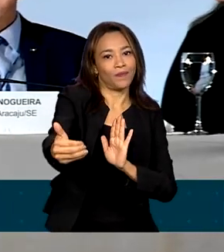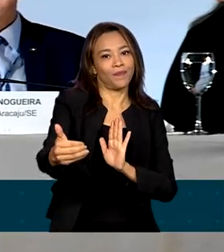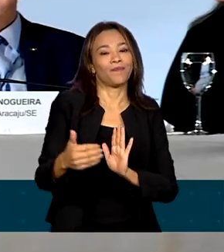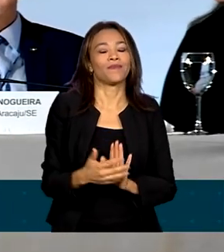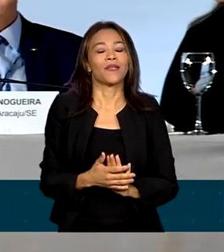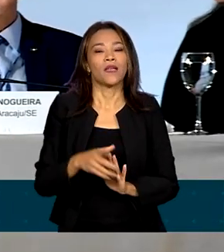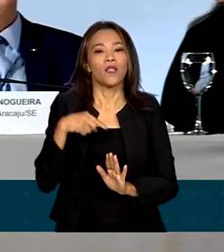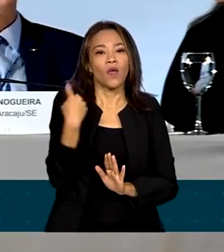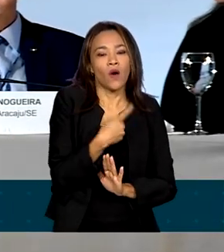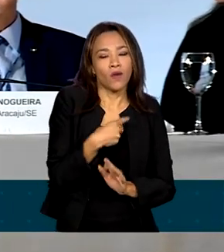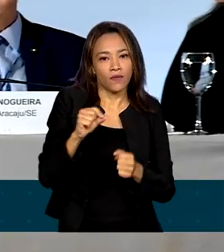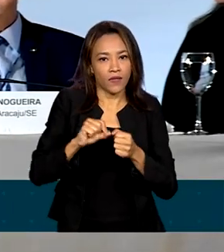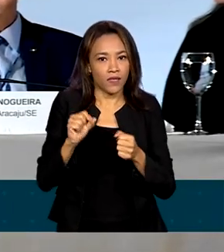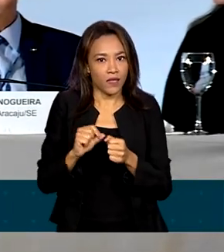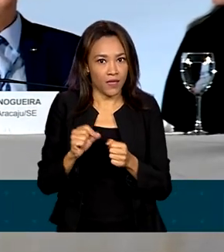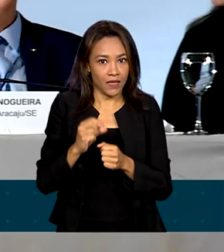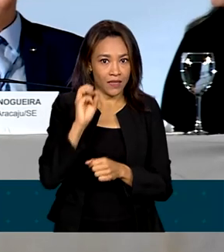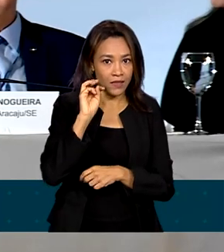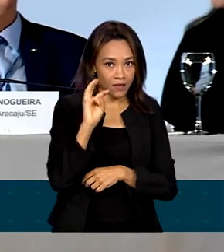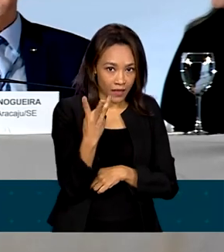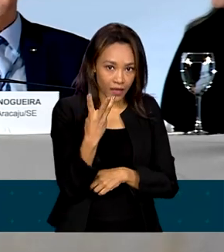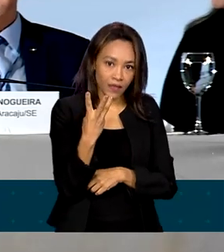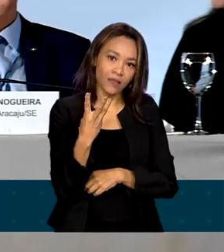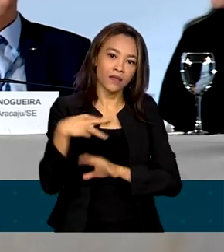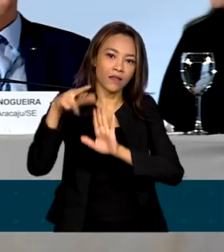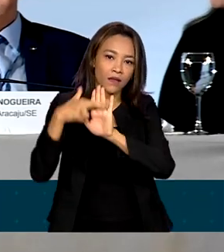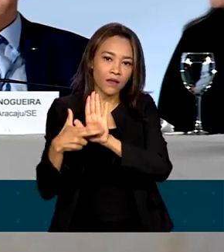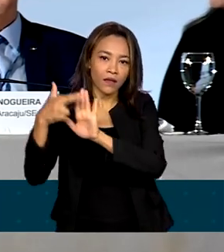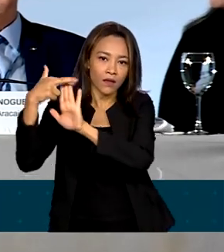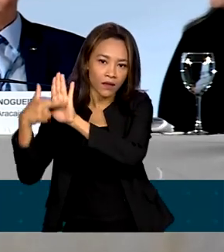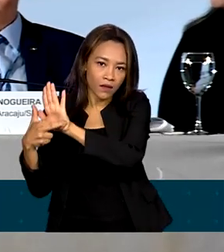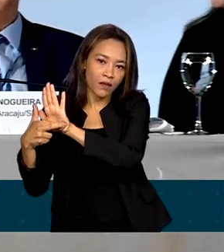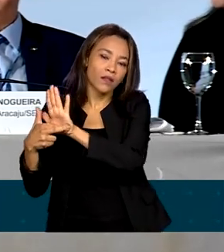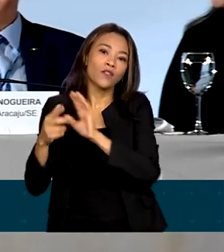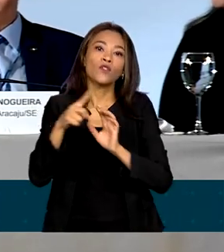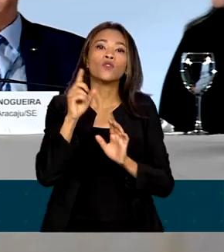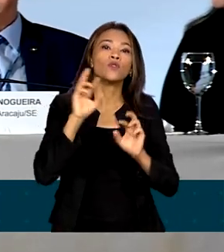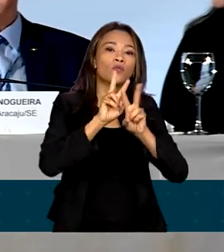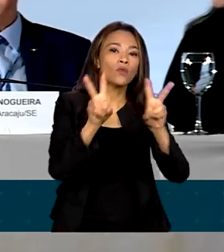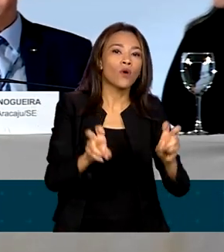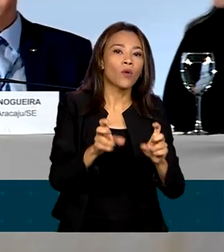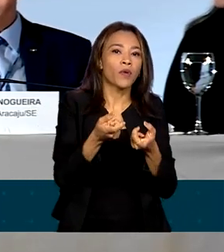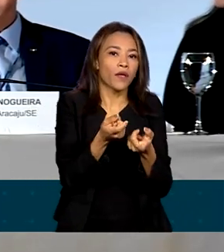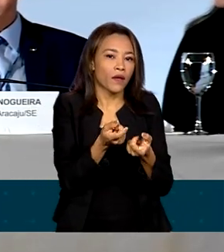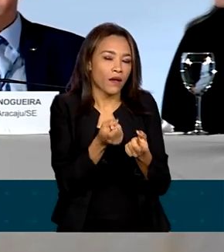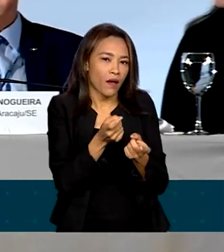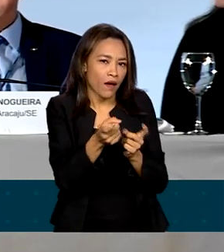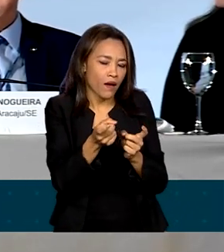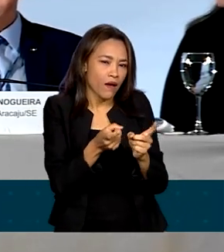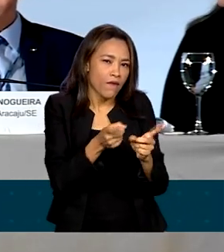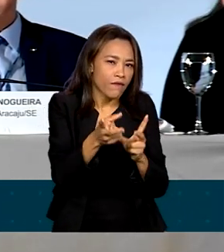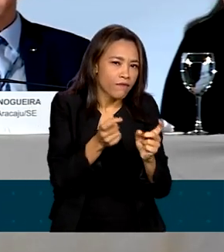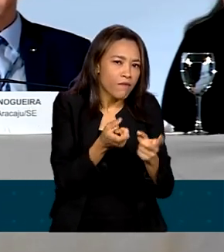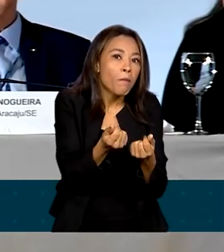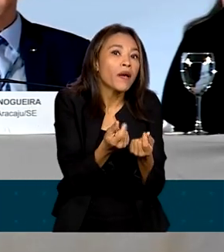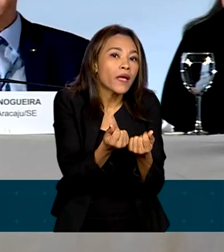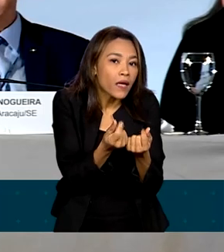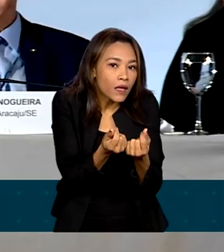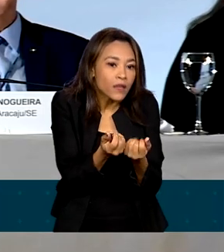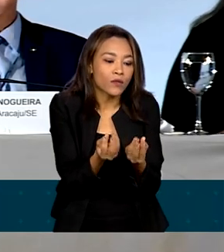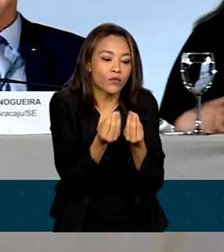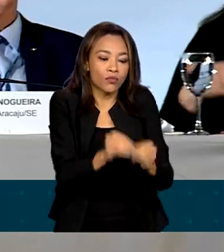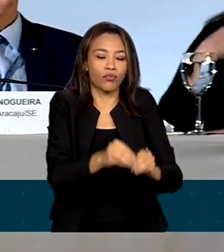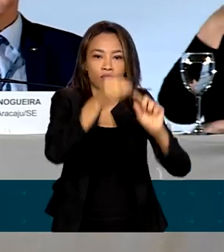mais três grandes regulamentações, o sistema de registro de preços, de leilão eletrônico e uma instrução